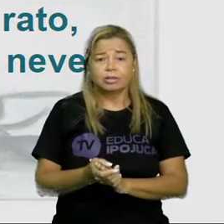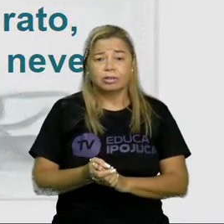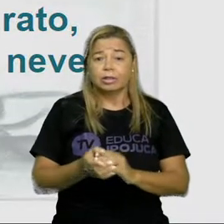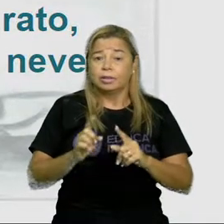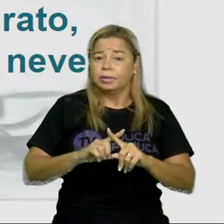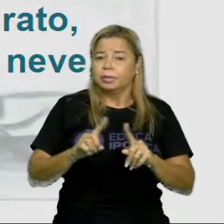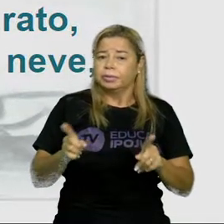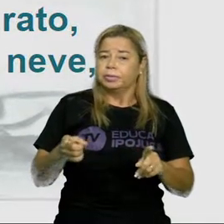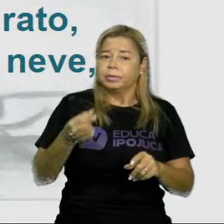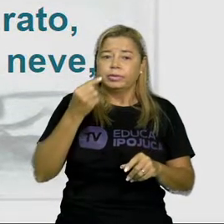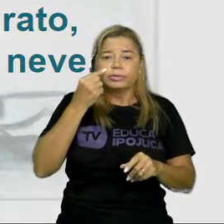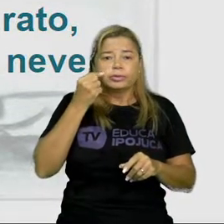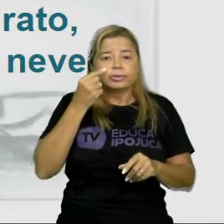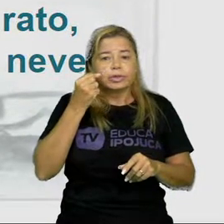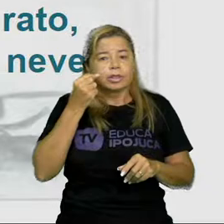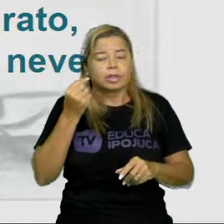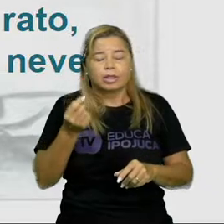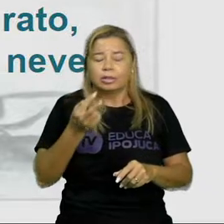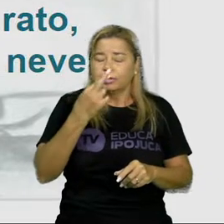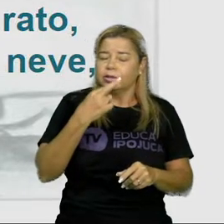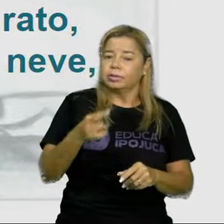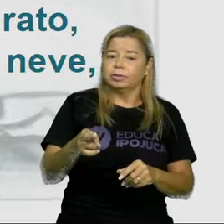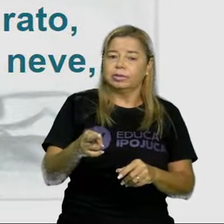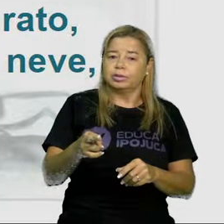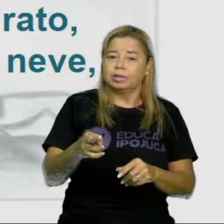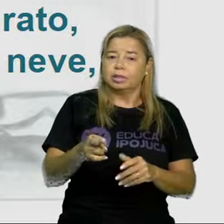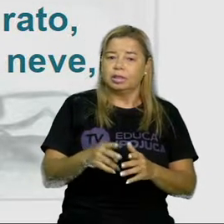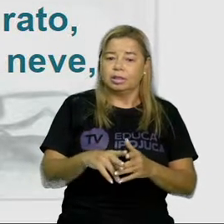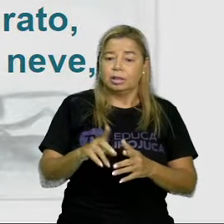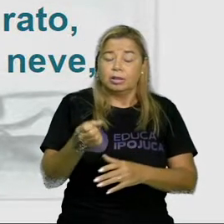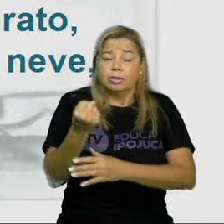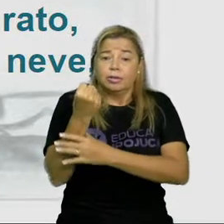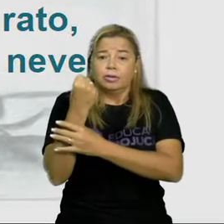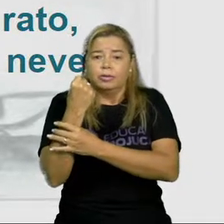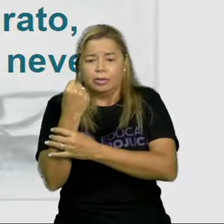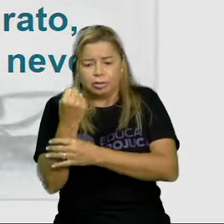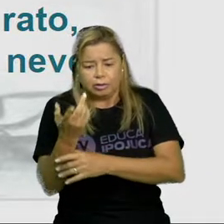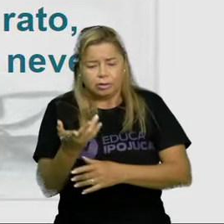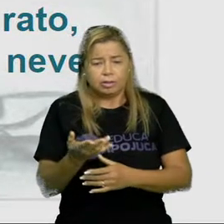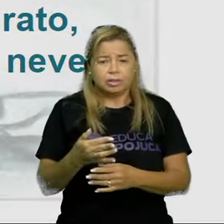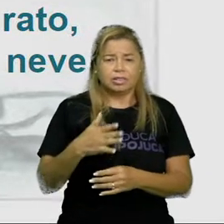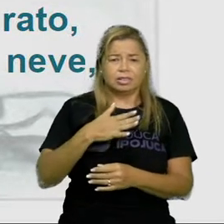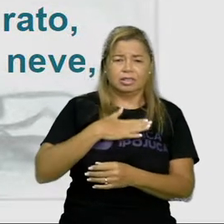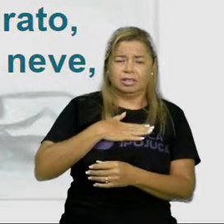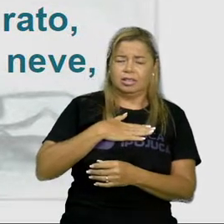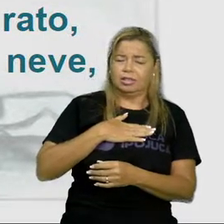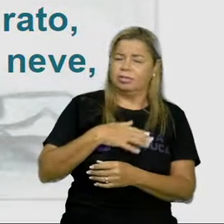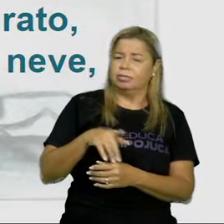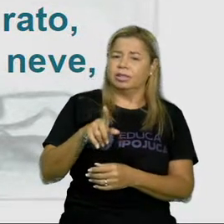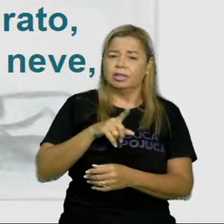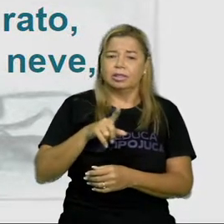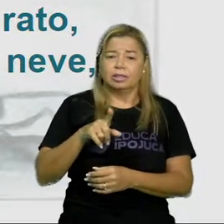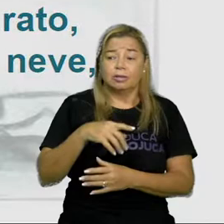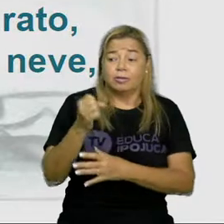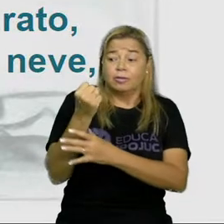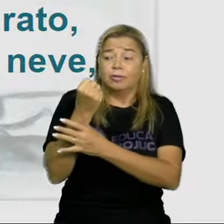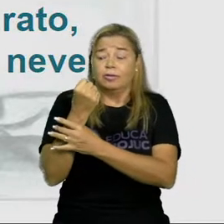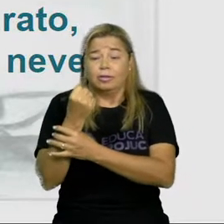frio, gritou de longe, mais forte do que eu, é o gato que me come